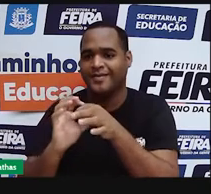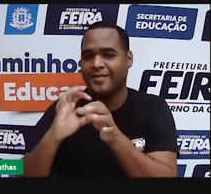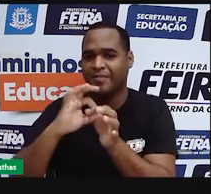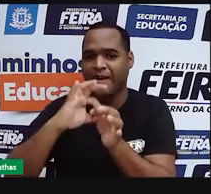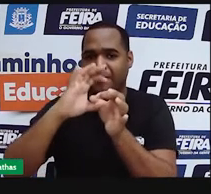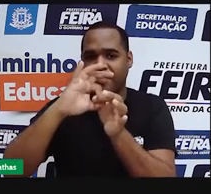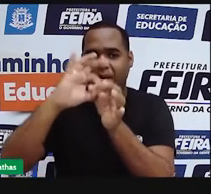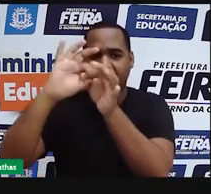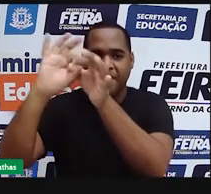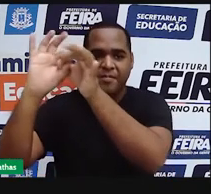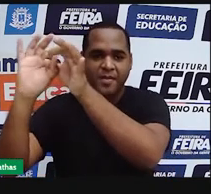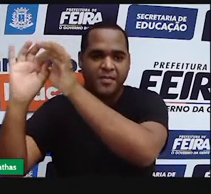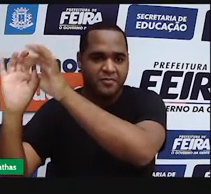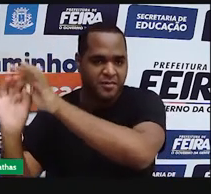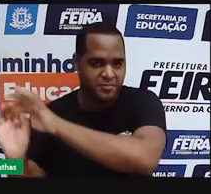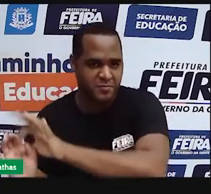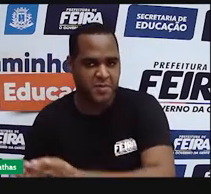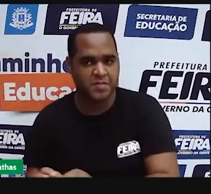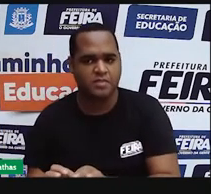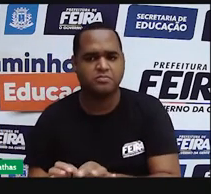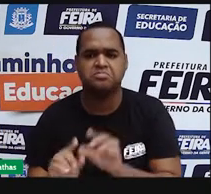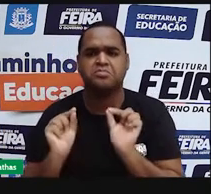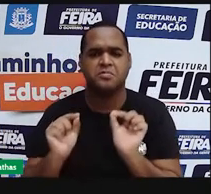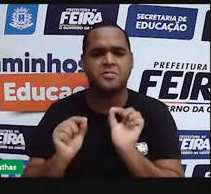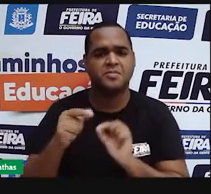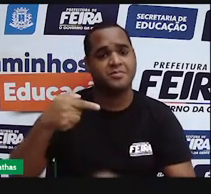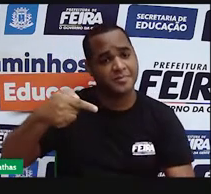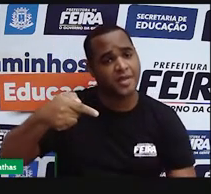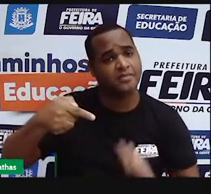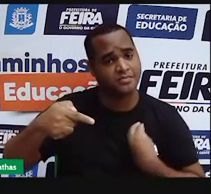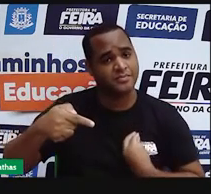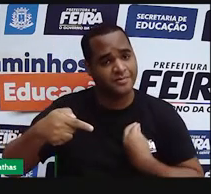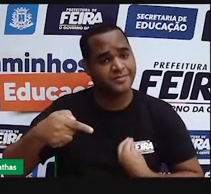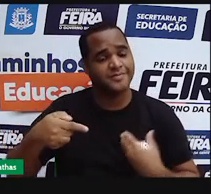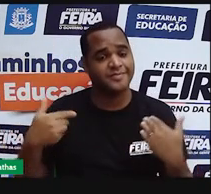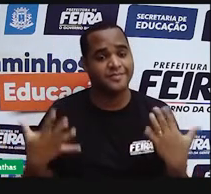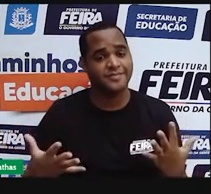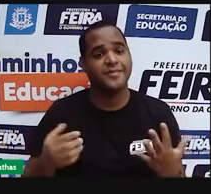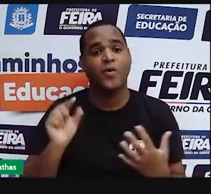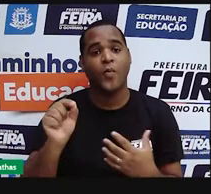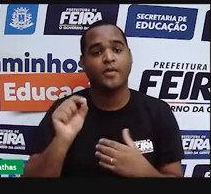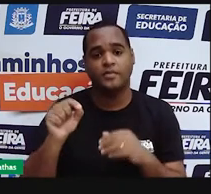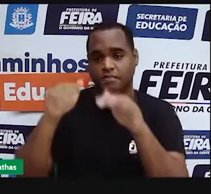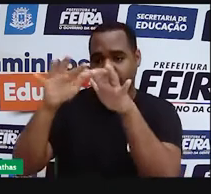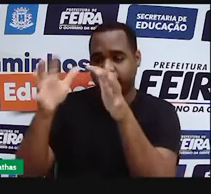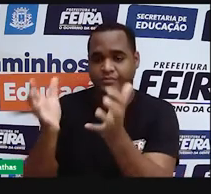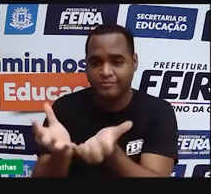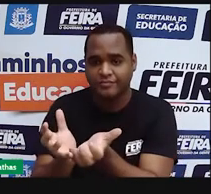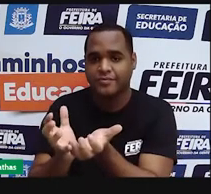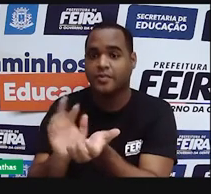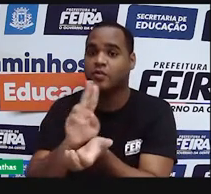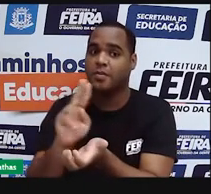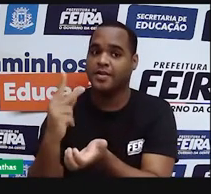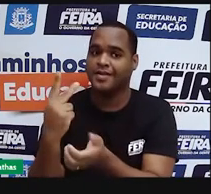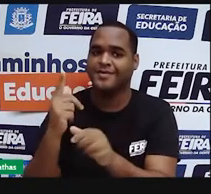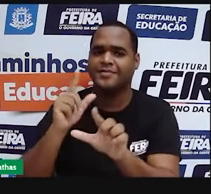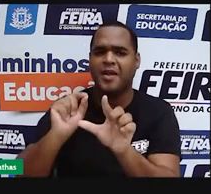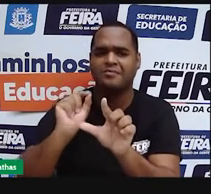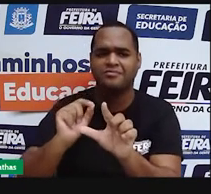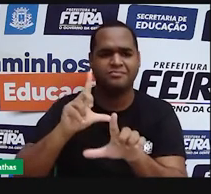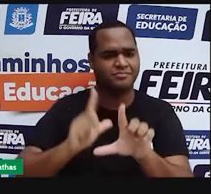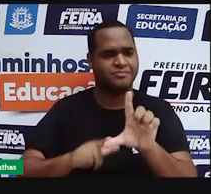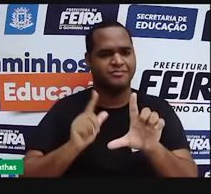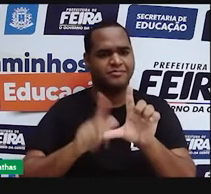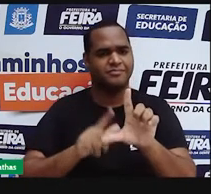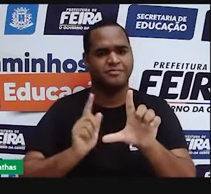eletrônicas. Existem sete delas. E essas camadas eletrônicas, elas são nomeadas com letras. E essas letras